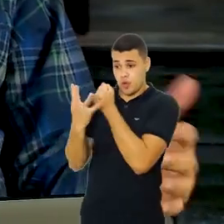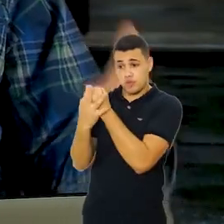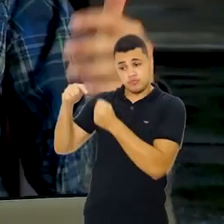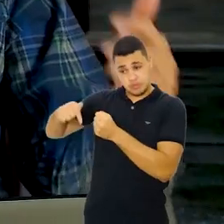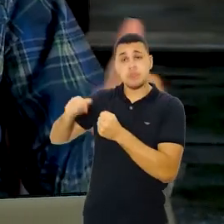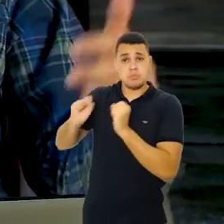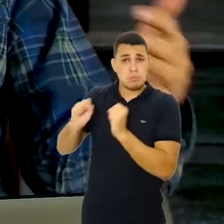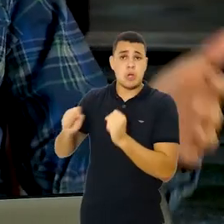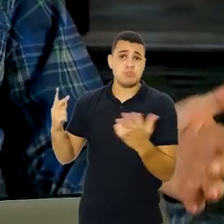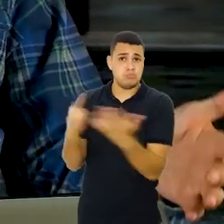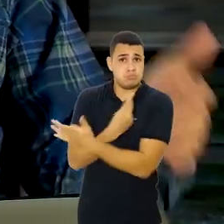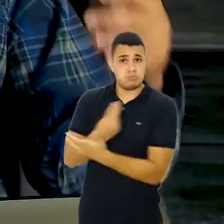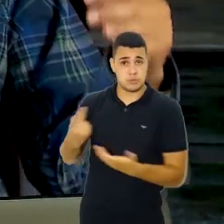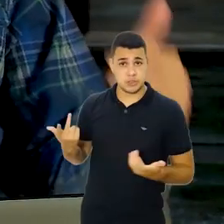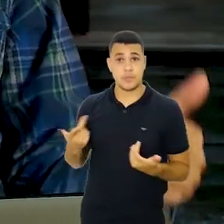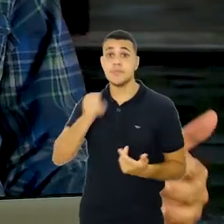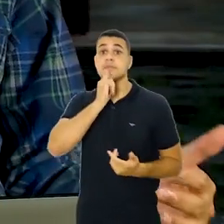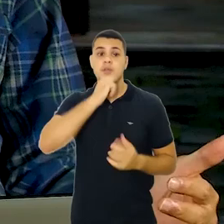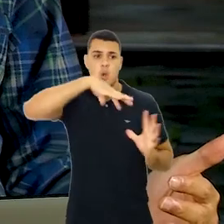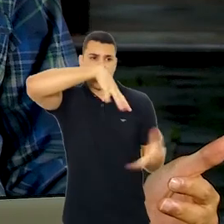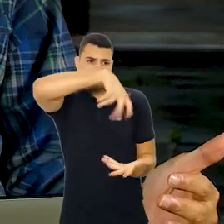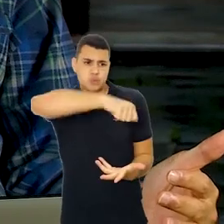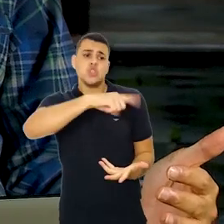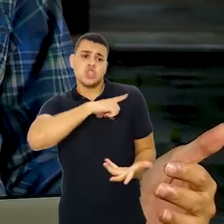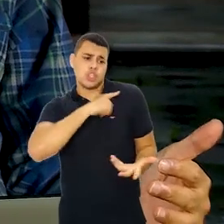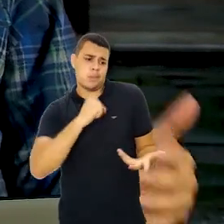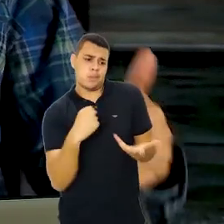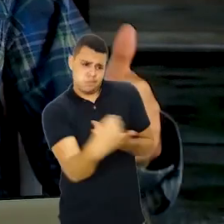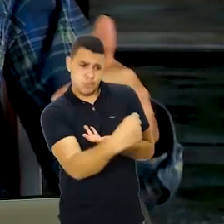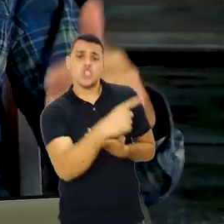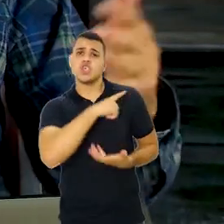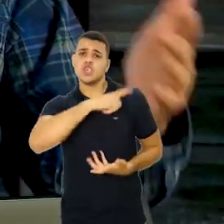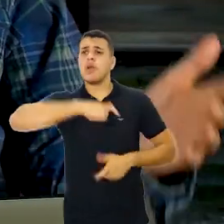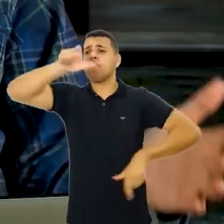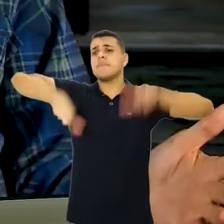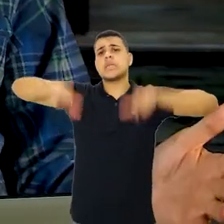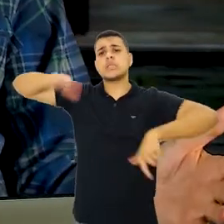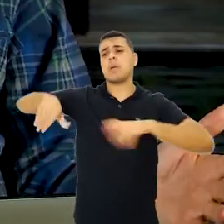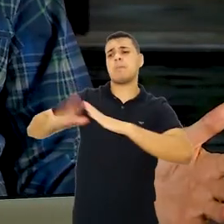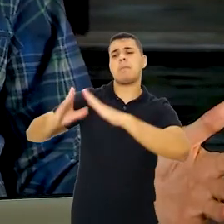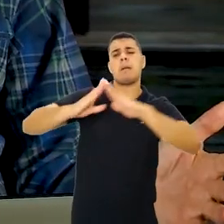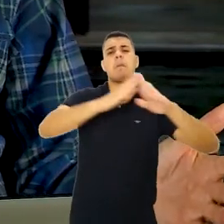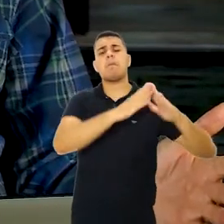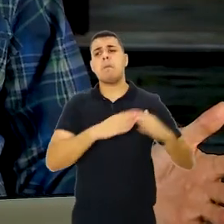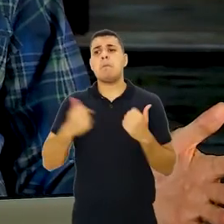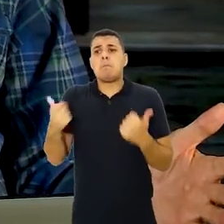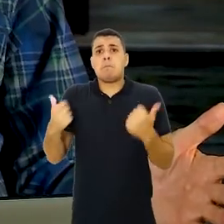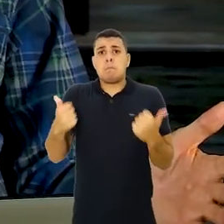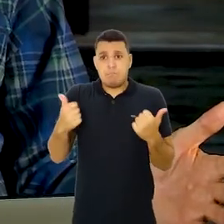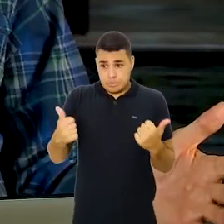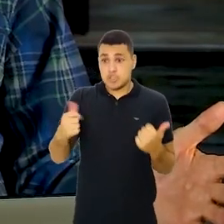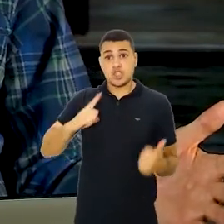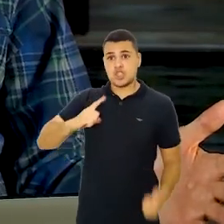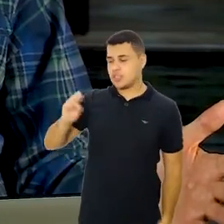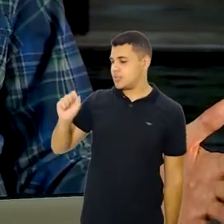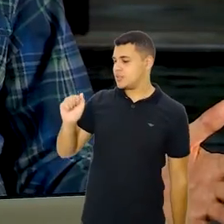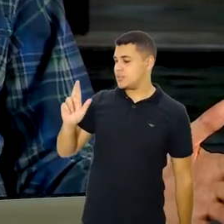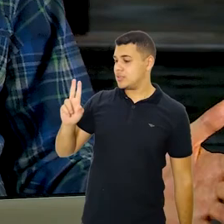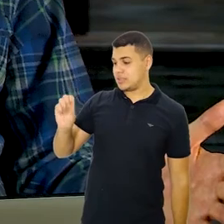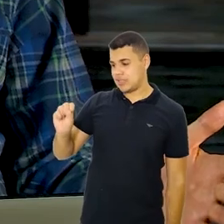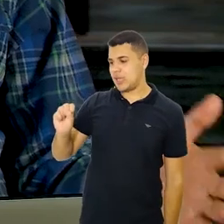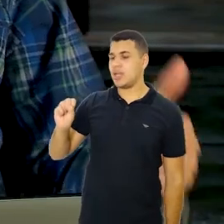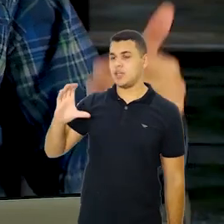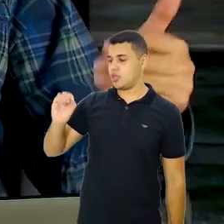doença. Então, o exemplo disso é a própria Covid-19. O mundo inteiro estava suscetível à Covid